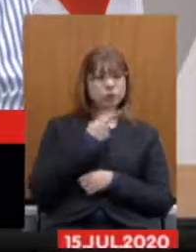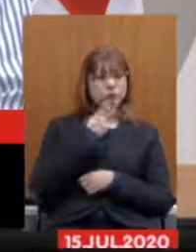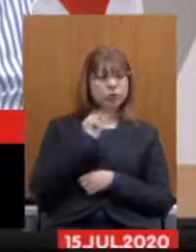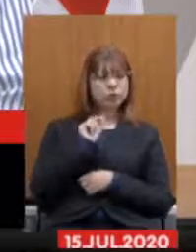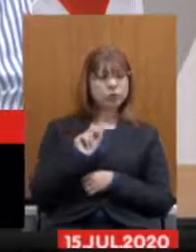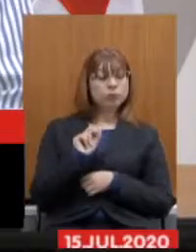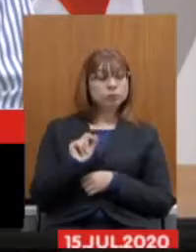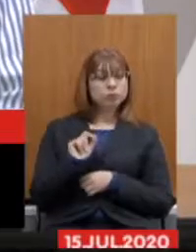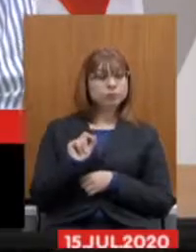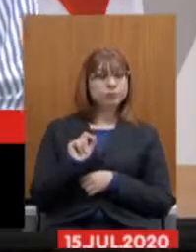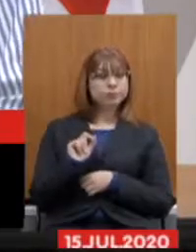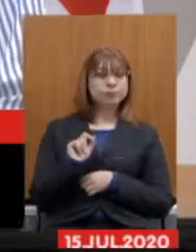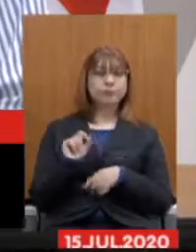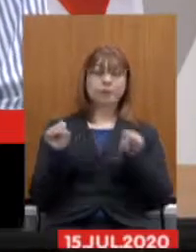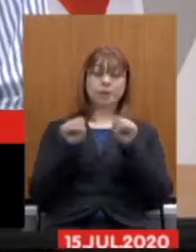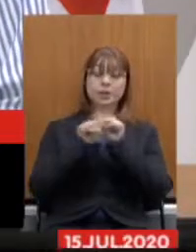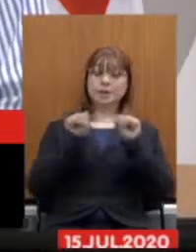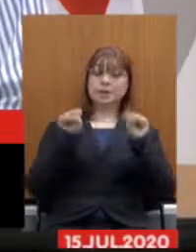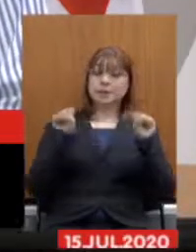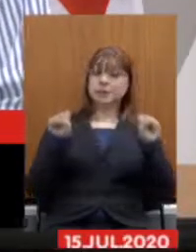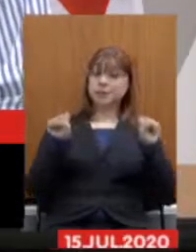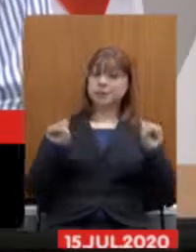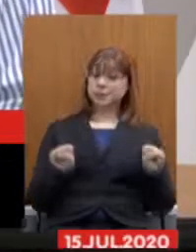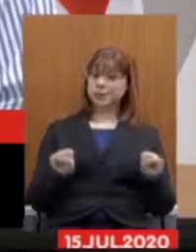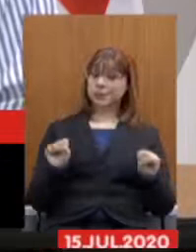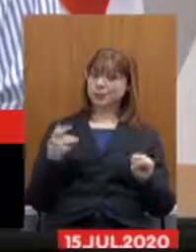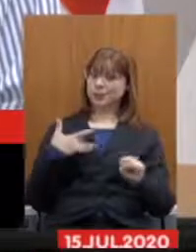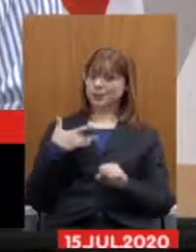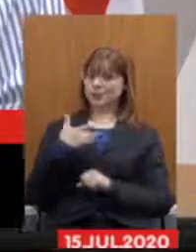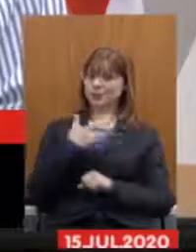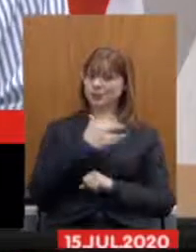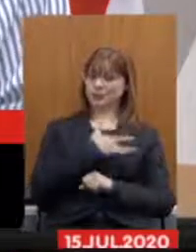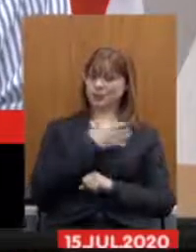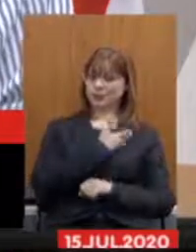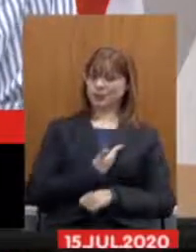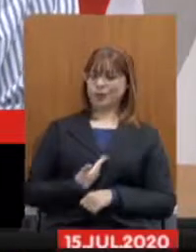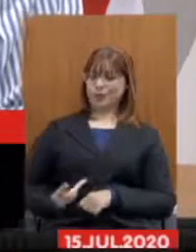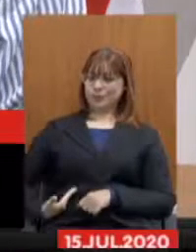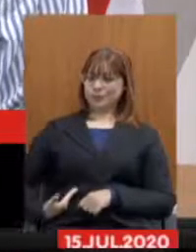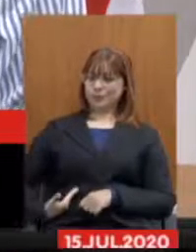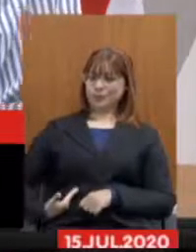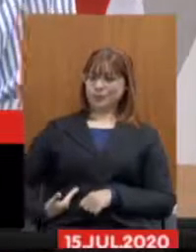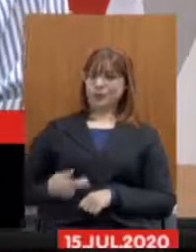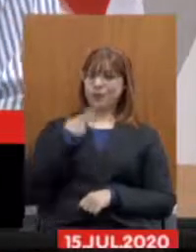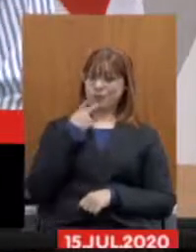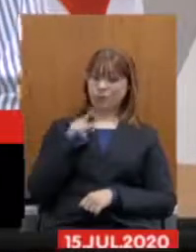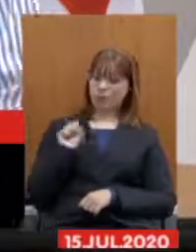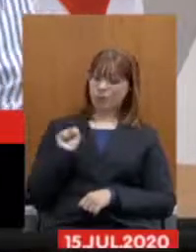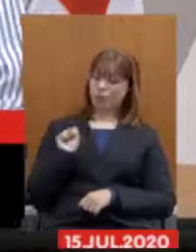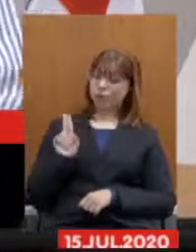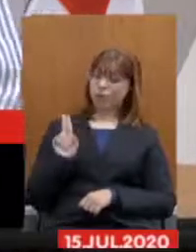sistema de saúde pública nós estamos falando do SUS